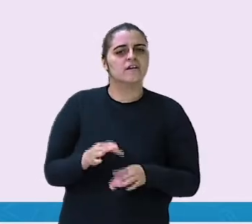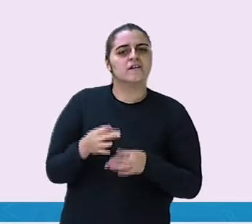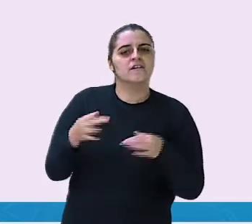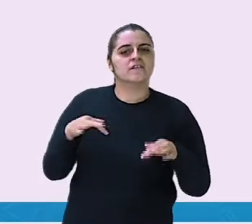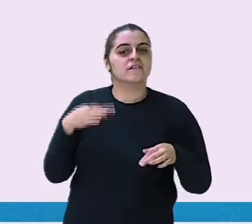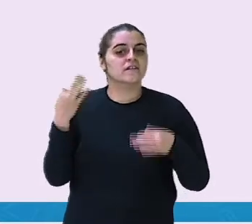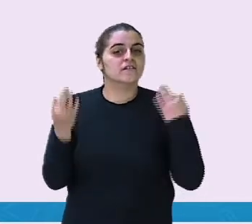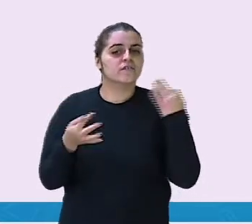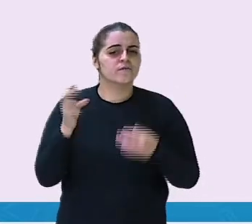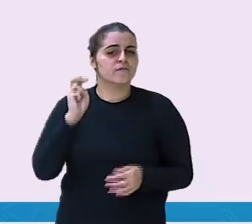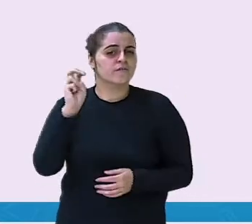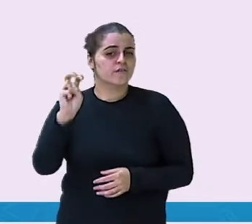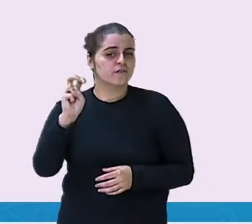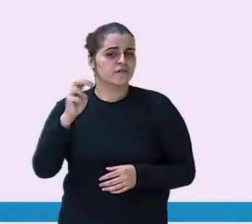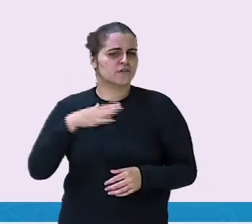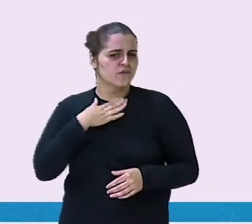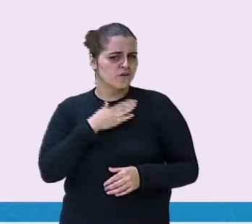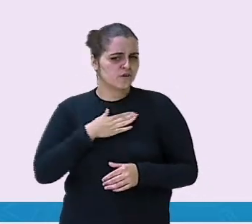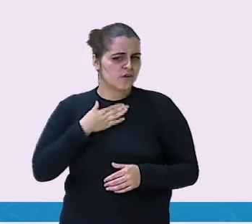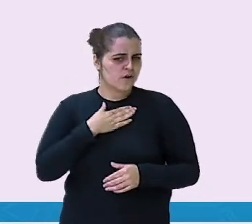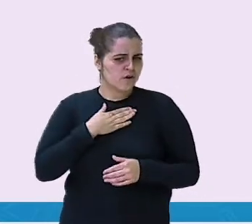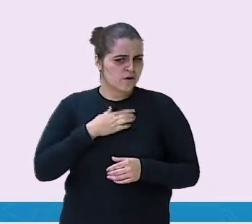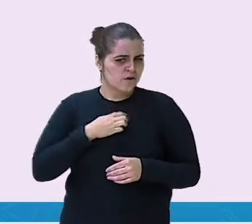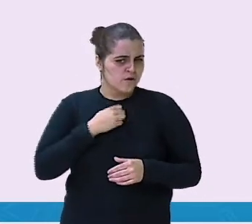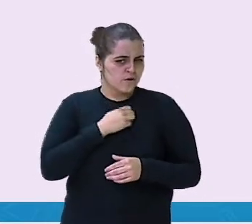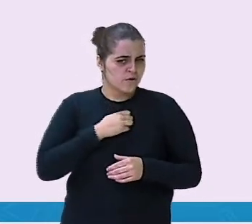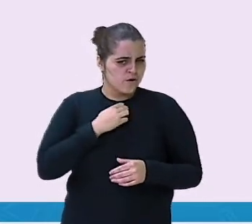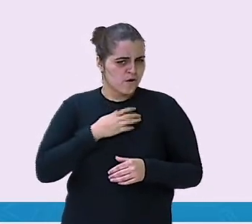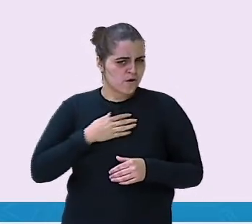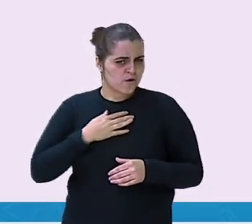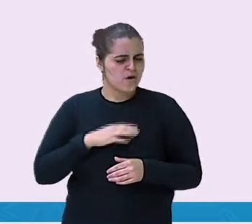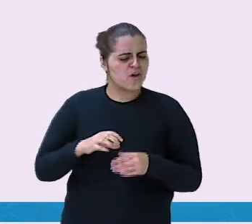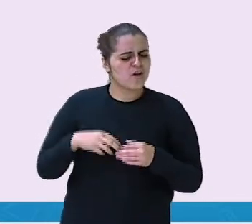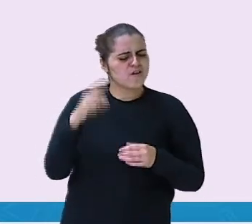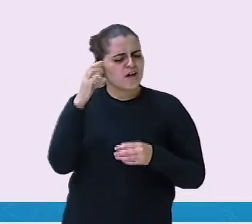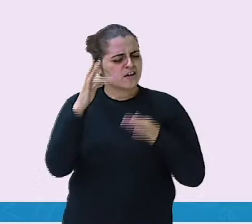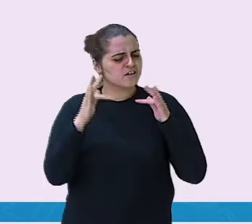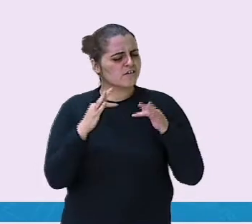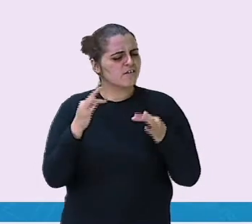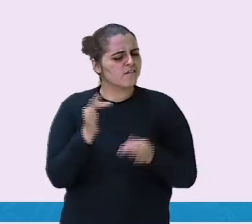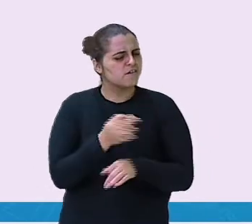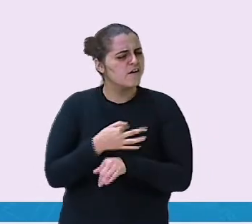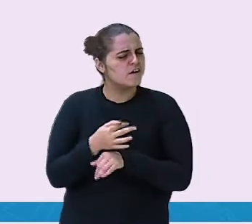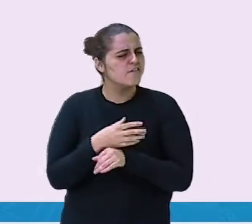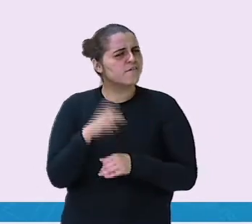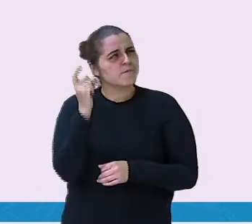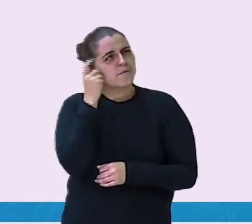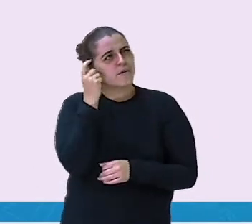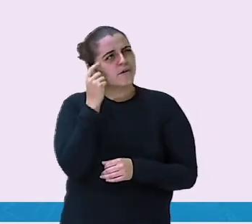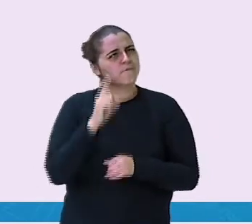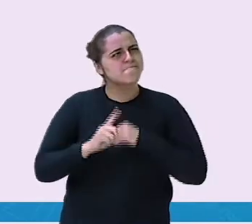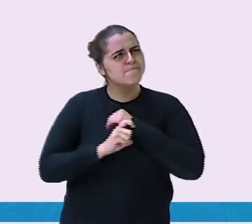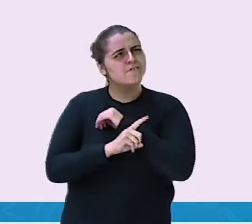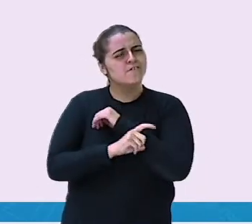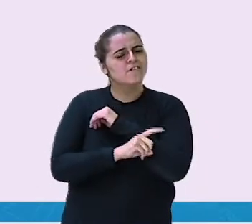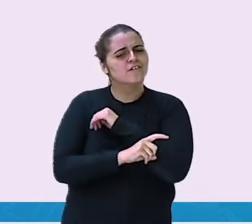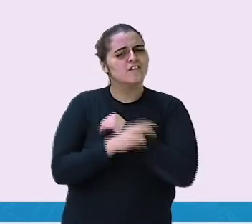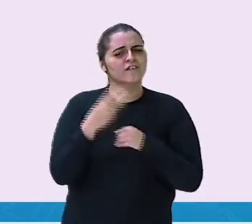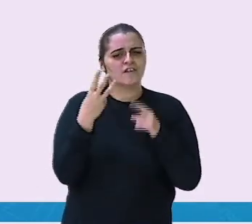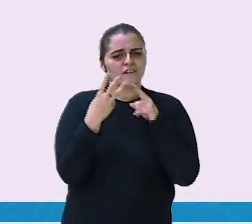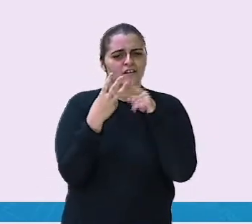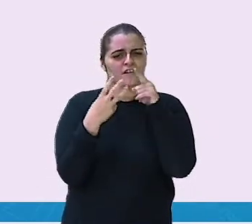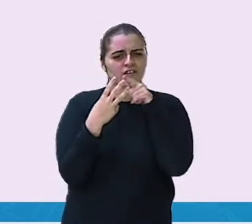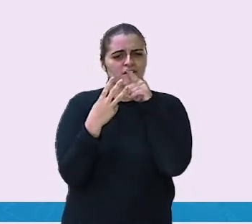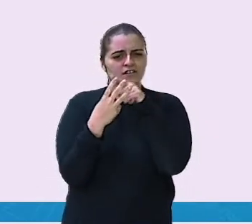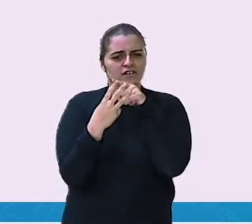Dia 5 de agosto. Nessas férias, estive pensando. Ser minhoca tem três